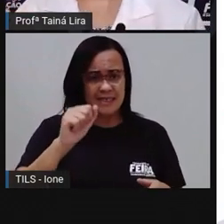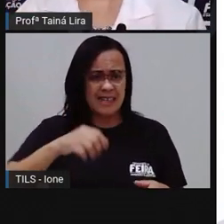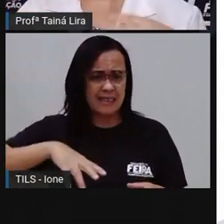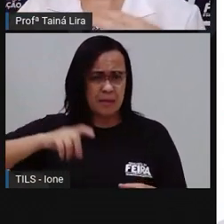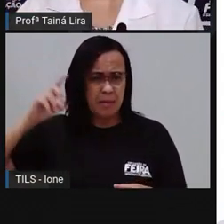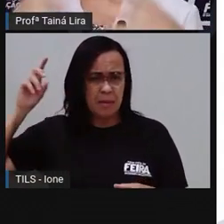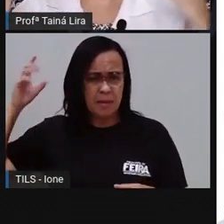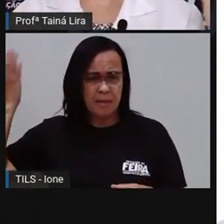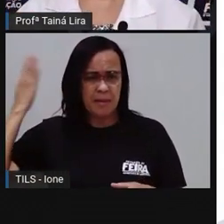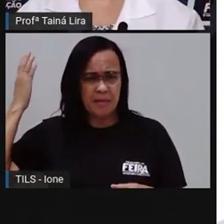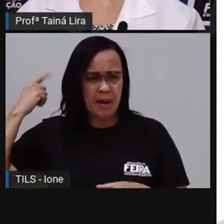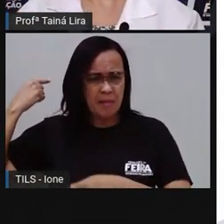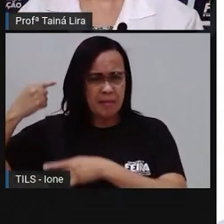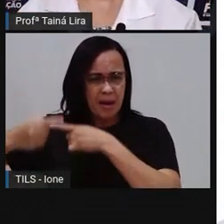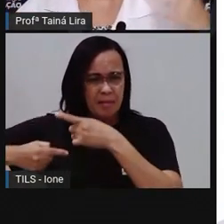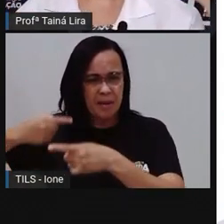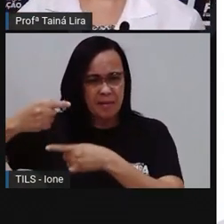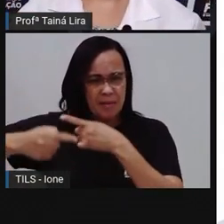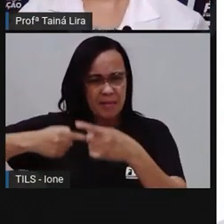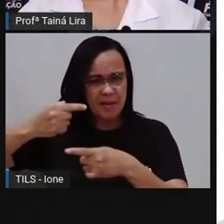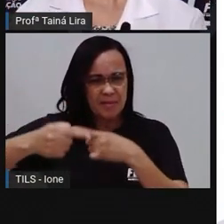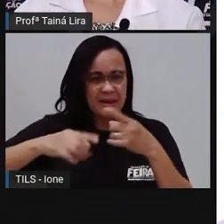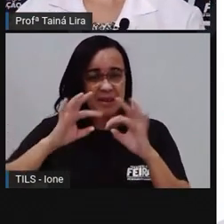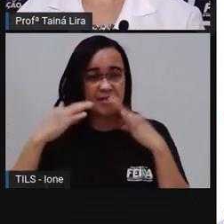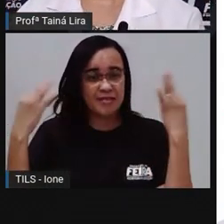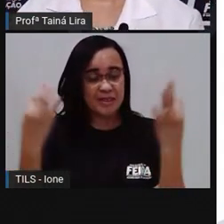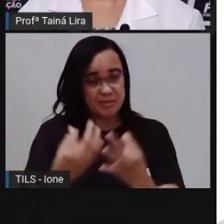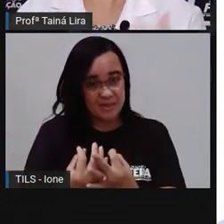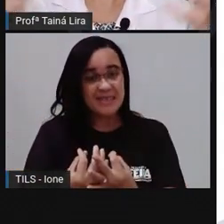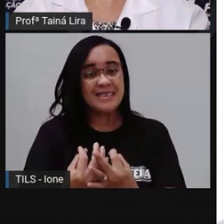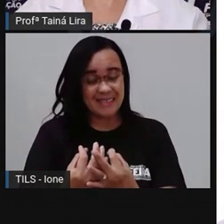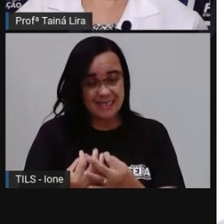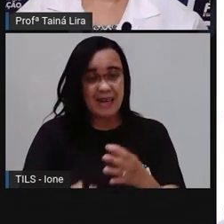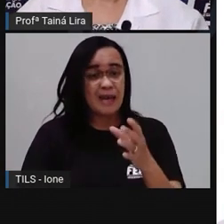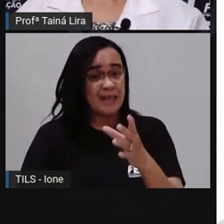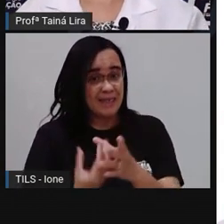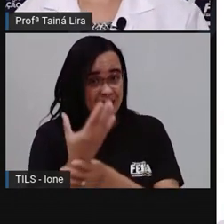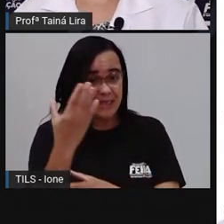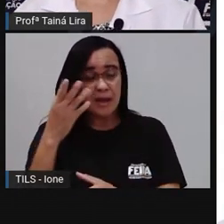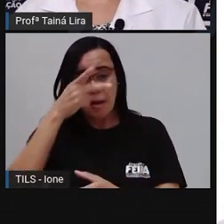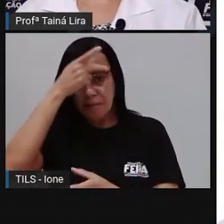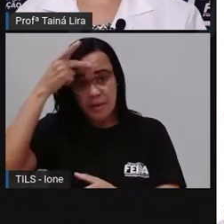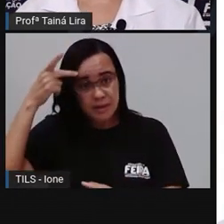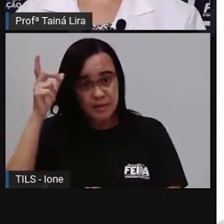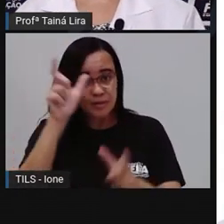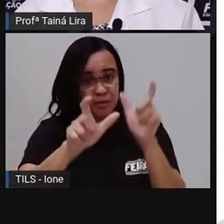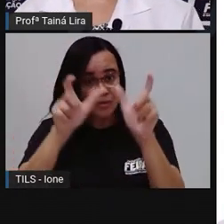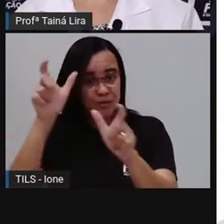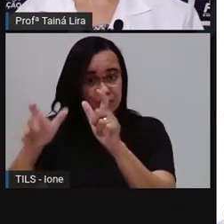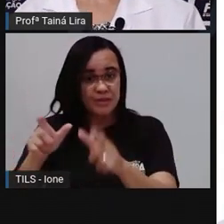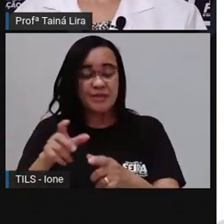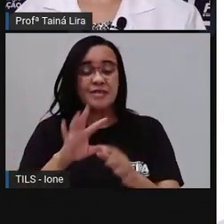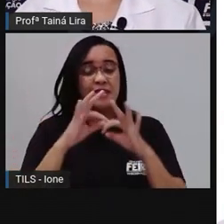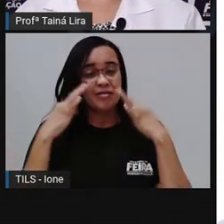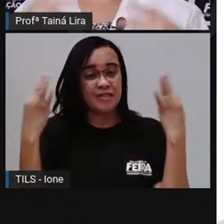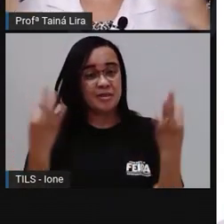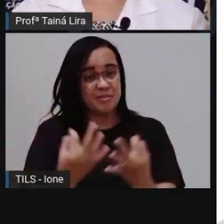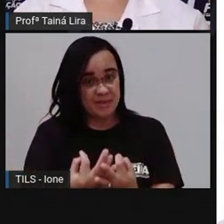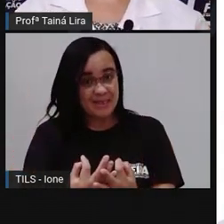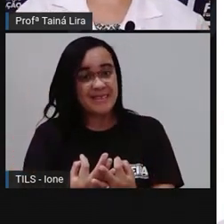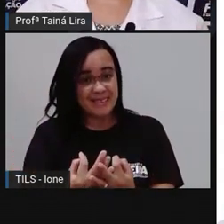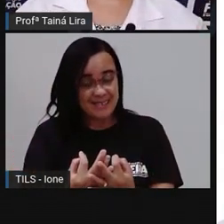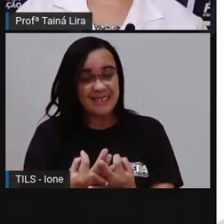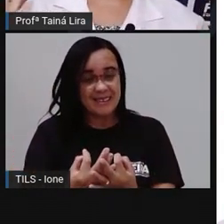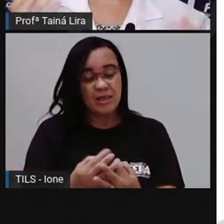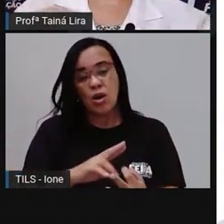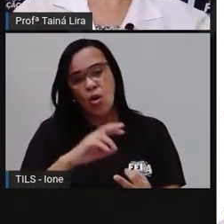receita aí que é tradicional da família de vocês, que foi criada aí, né? Ou até mesmo uma receita que não foi a